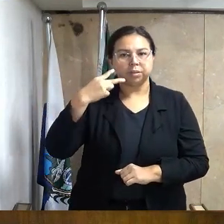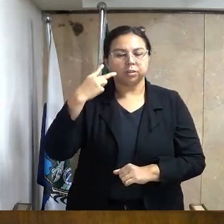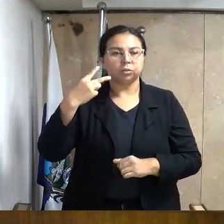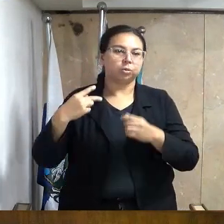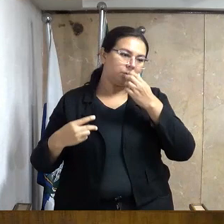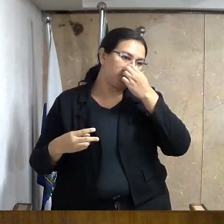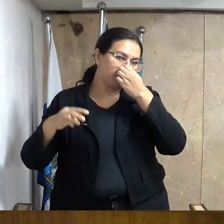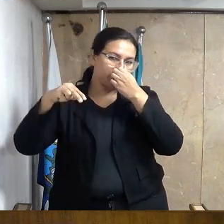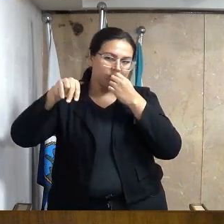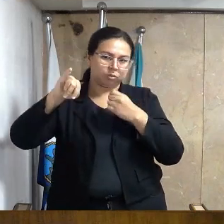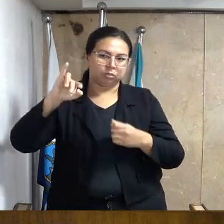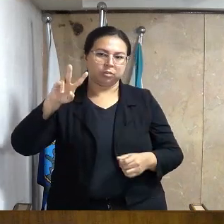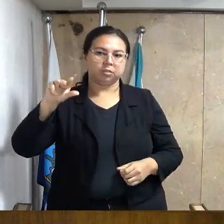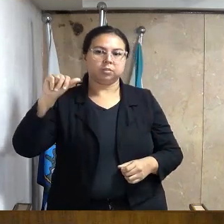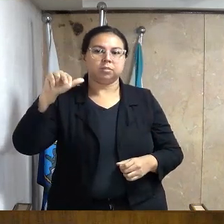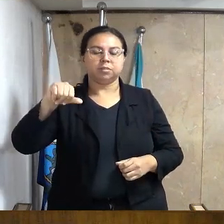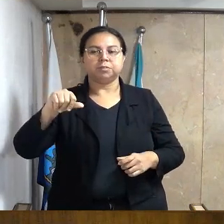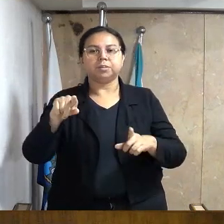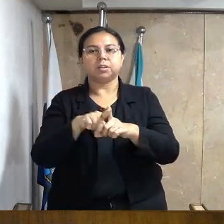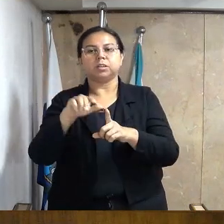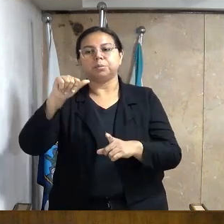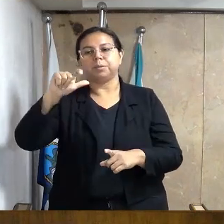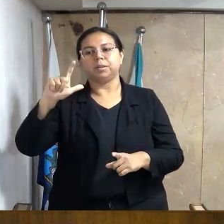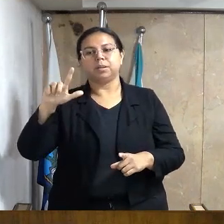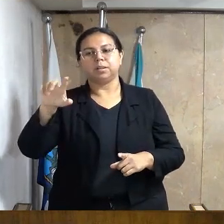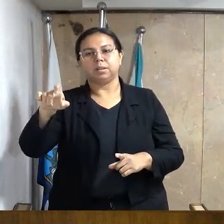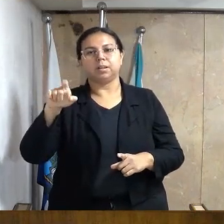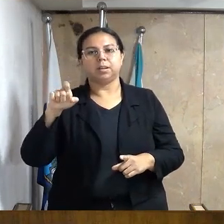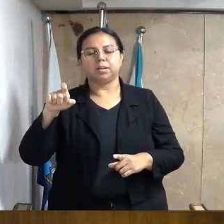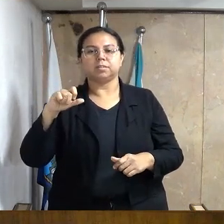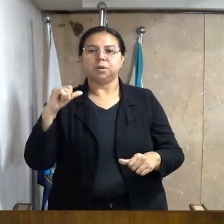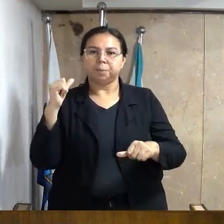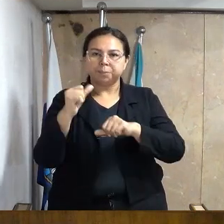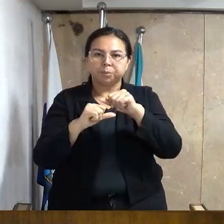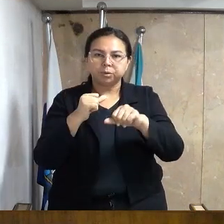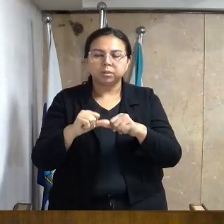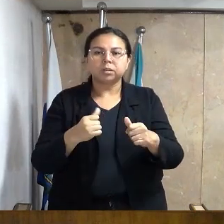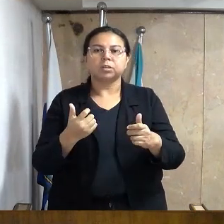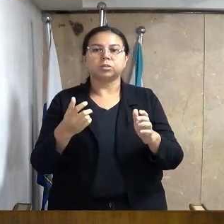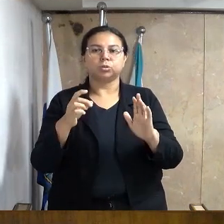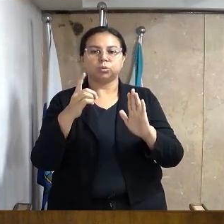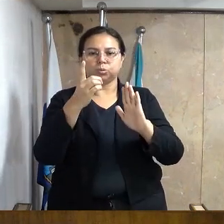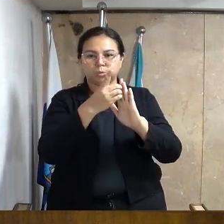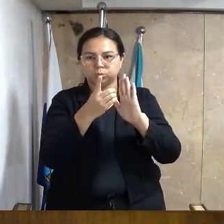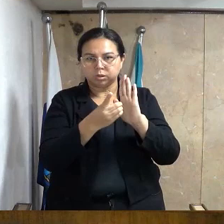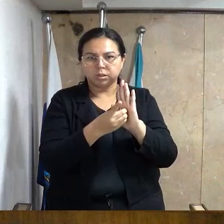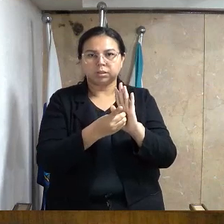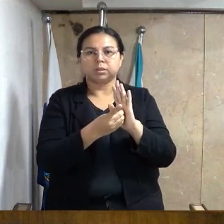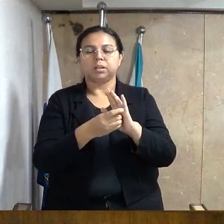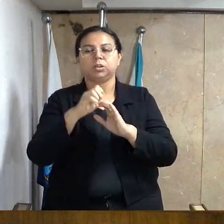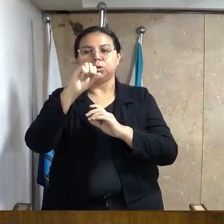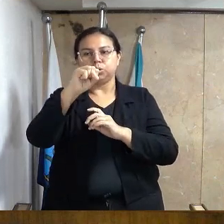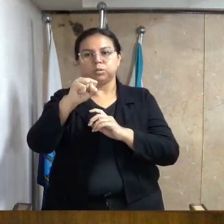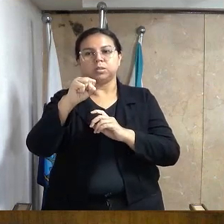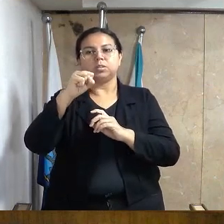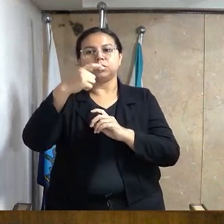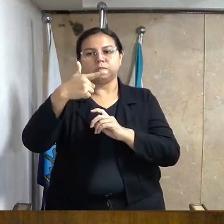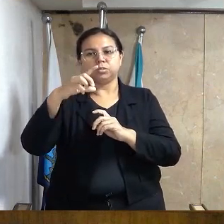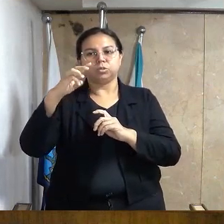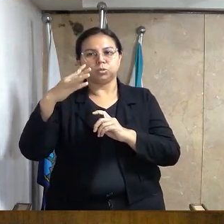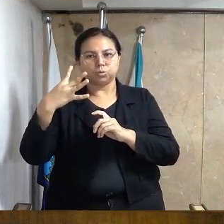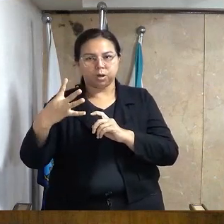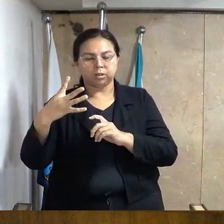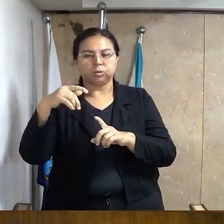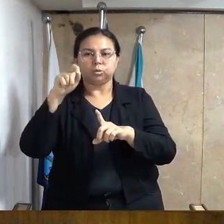Nivão Almeida e Alex Francisco Cunha Alves, alterando o decreto legislativo 824, de